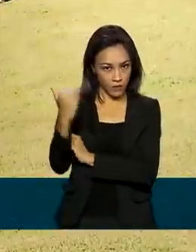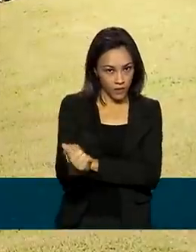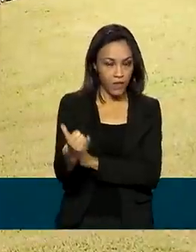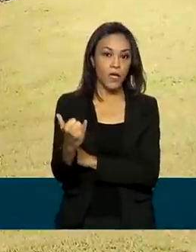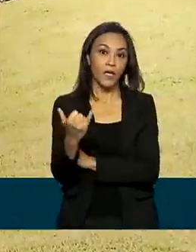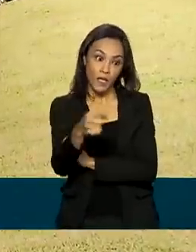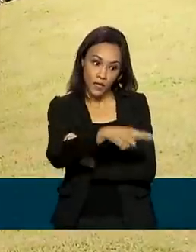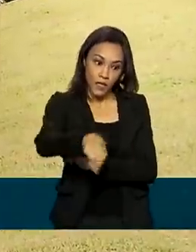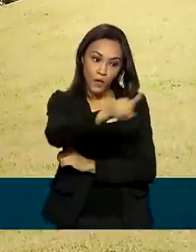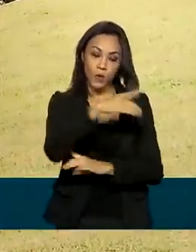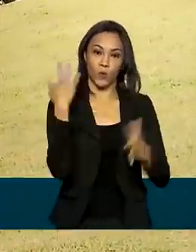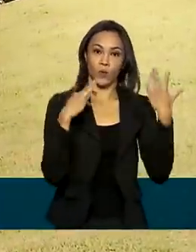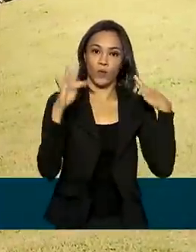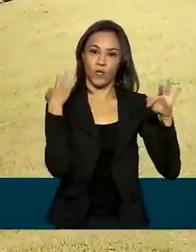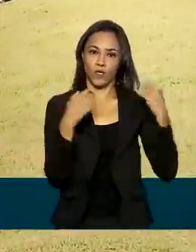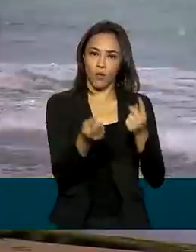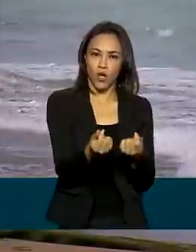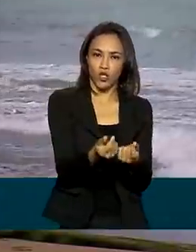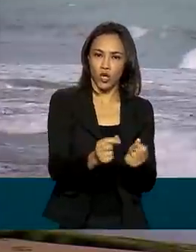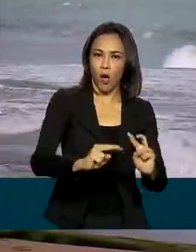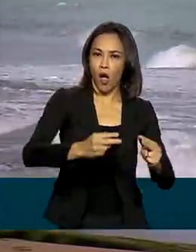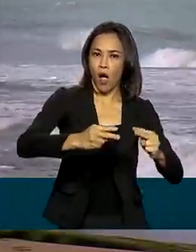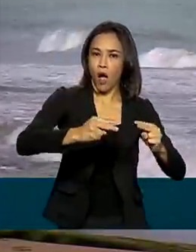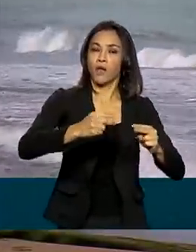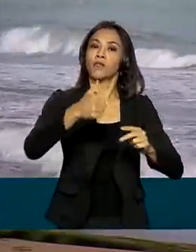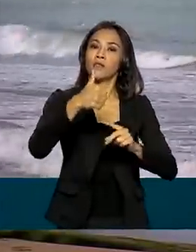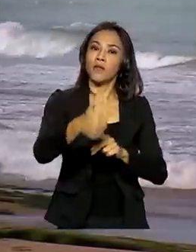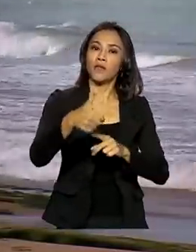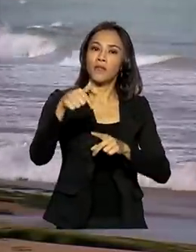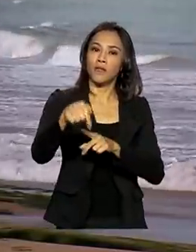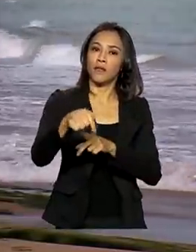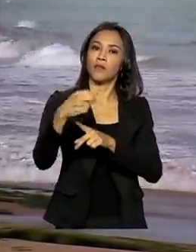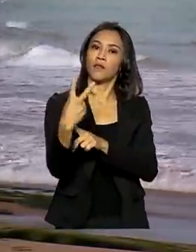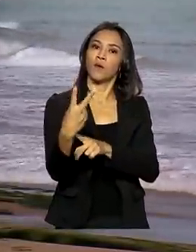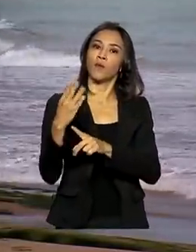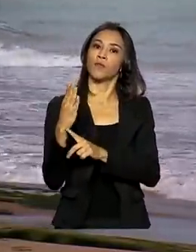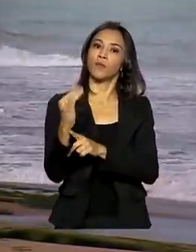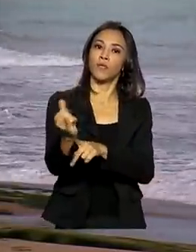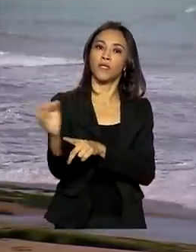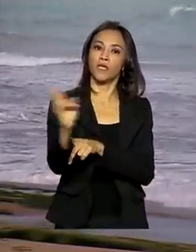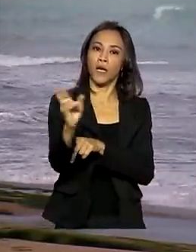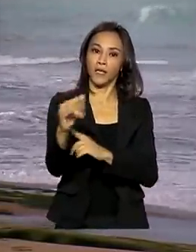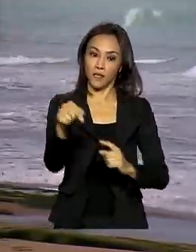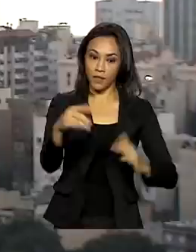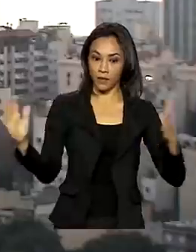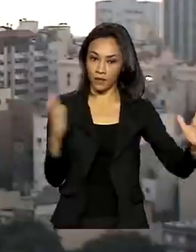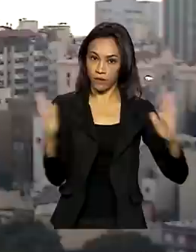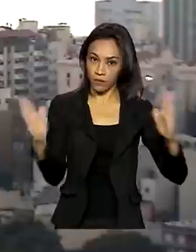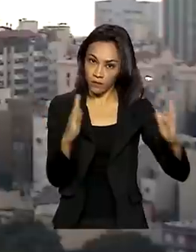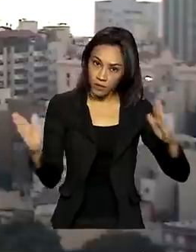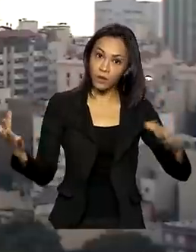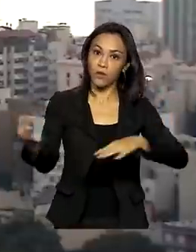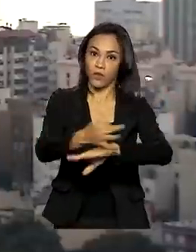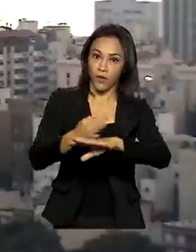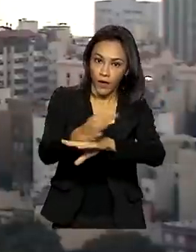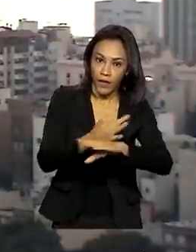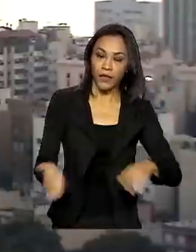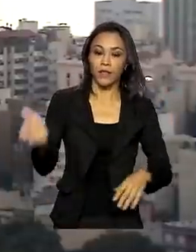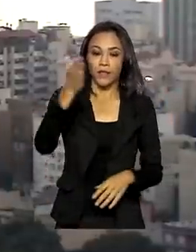atividades turísticas faturem quase 172 bilhões de reais na alta temporada. Mais de